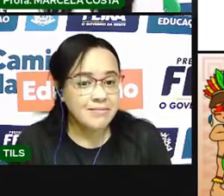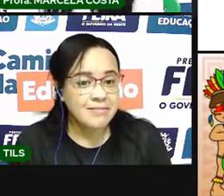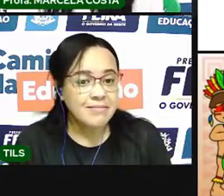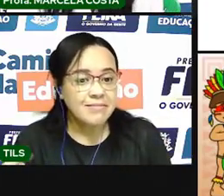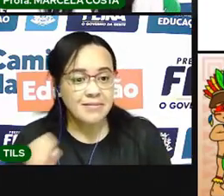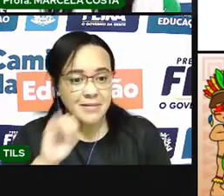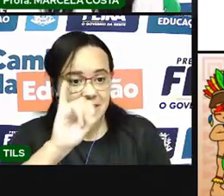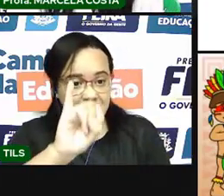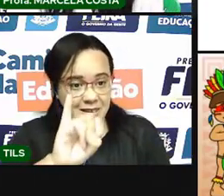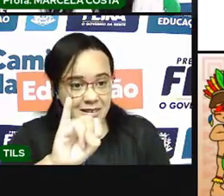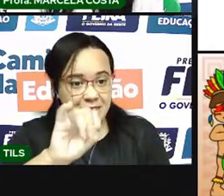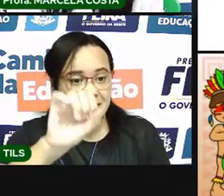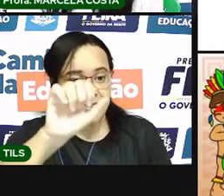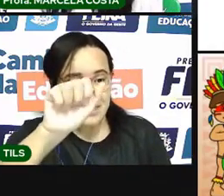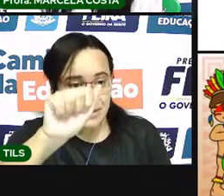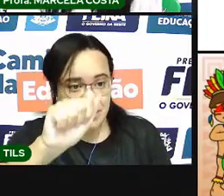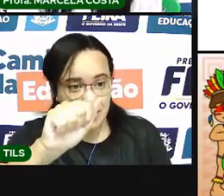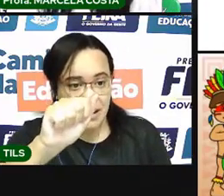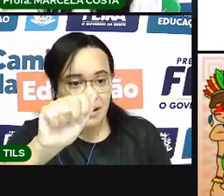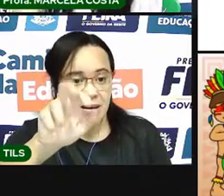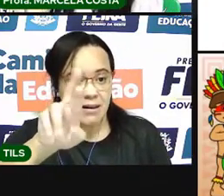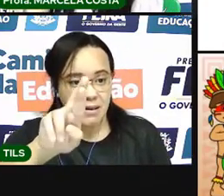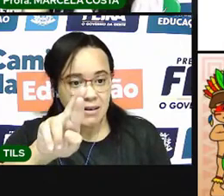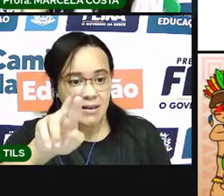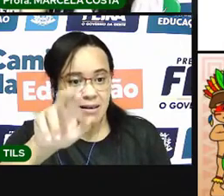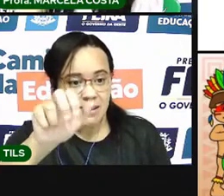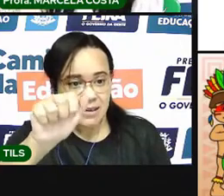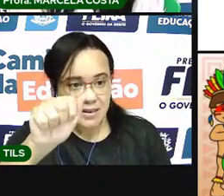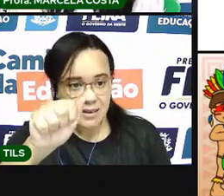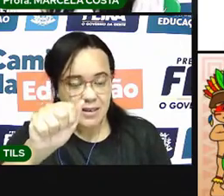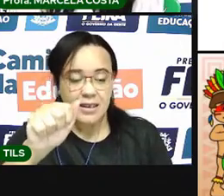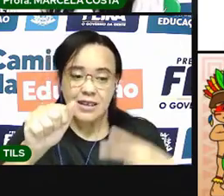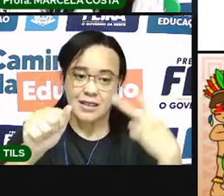I. I-R-A. Ó.